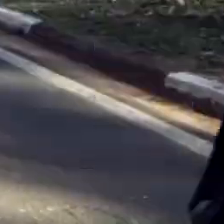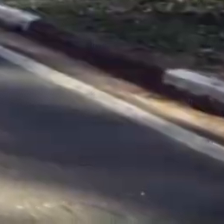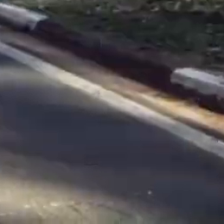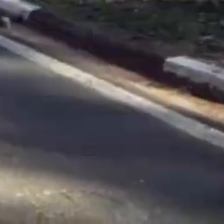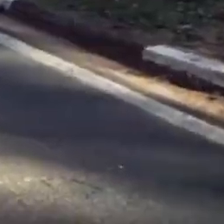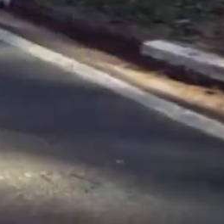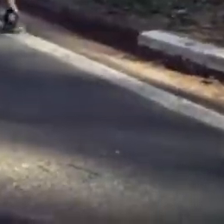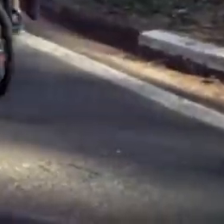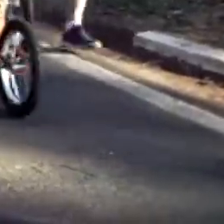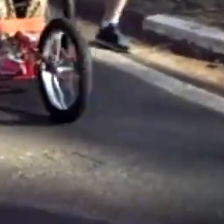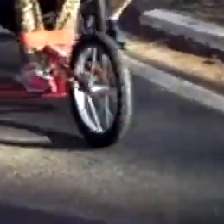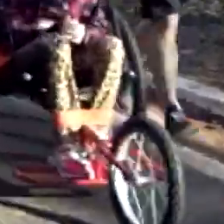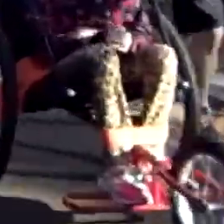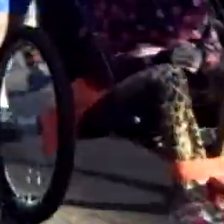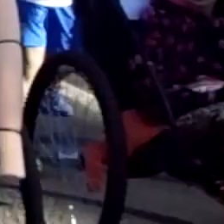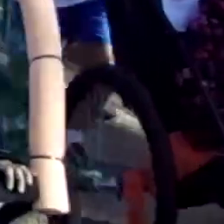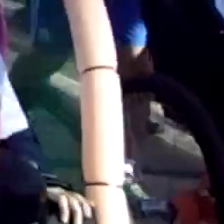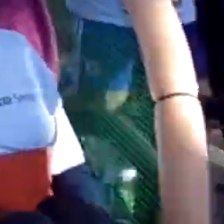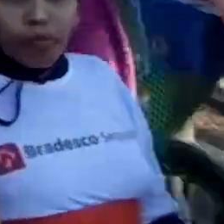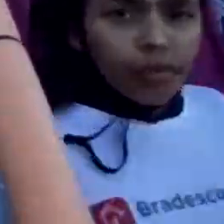E você,